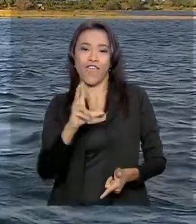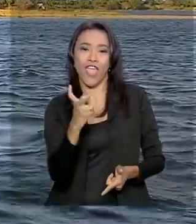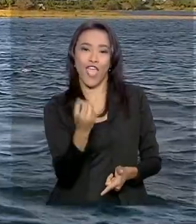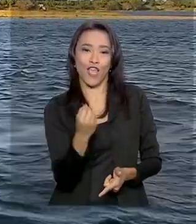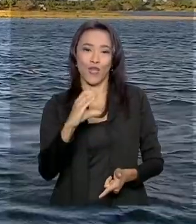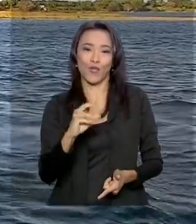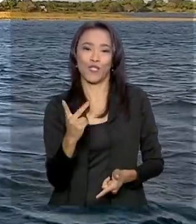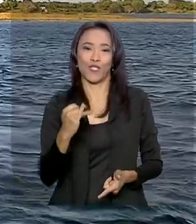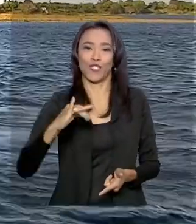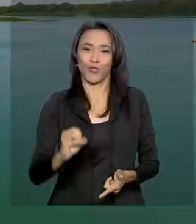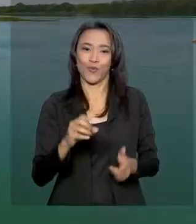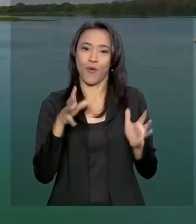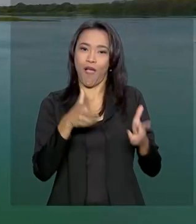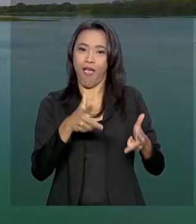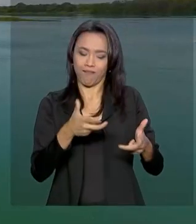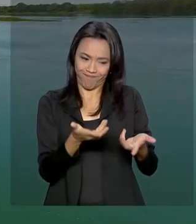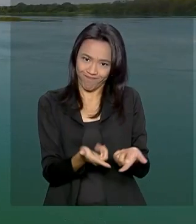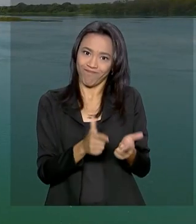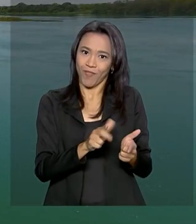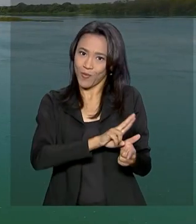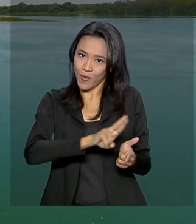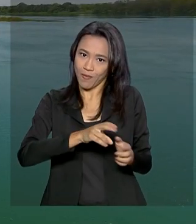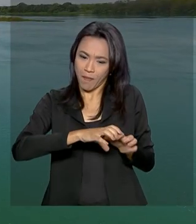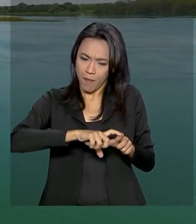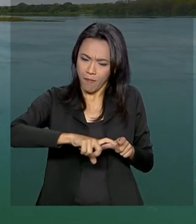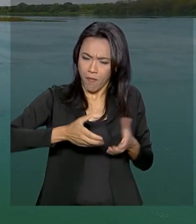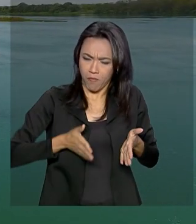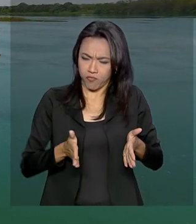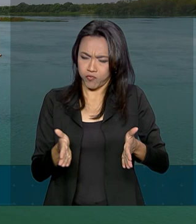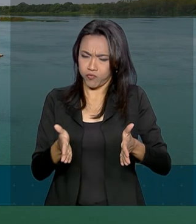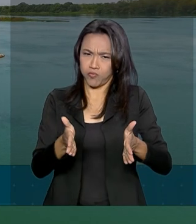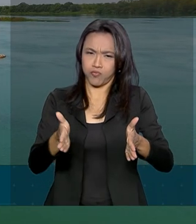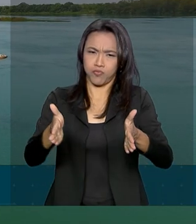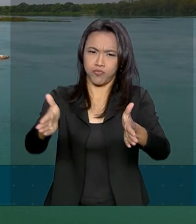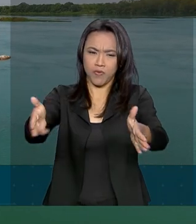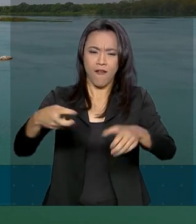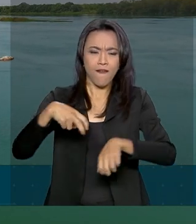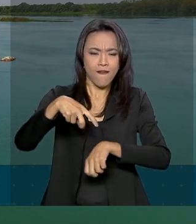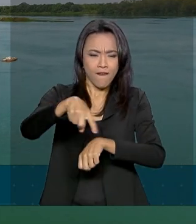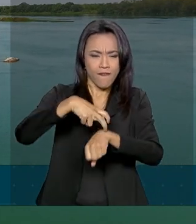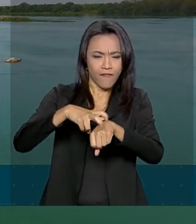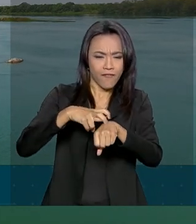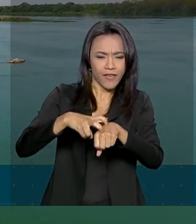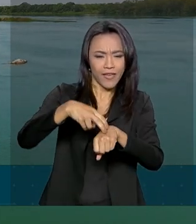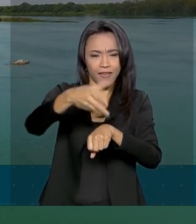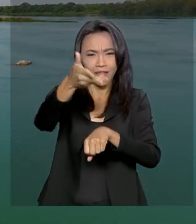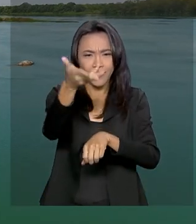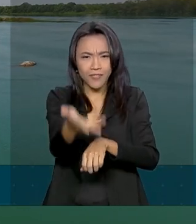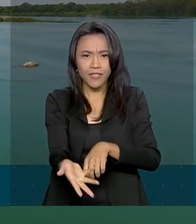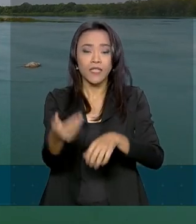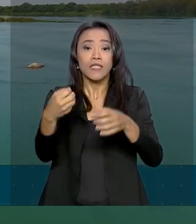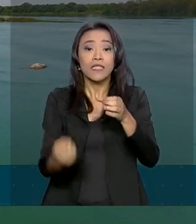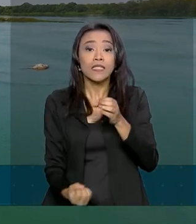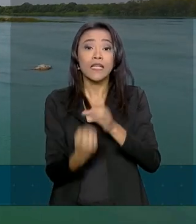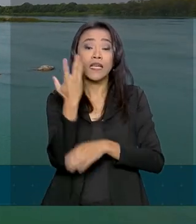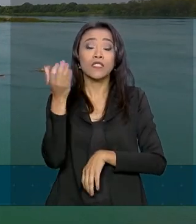quilômetros de extensão. O Rio Verde Amarelo, totalmente brasileiro, nasce em Minas Gerais, atravessa